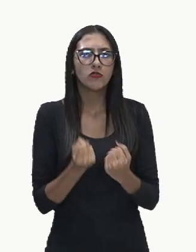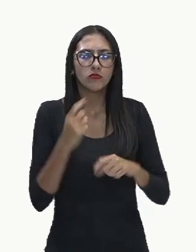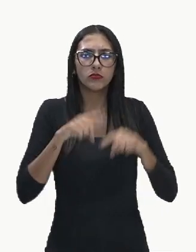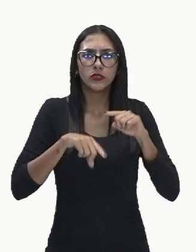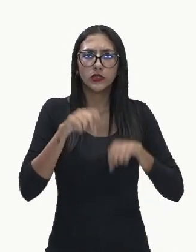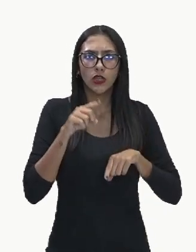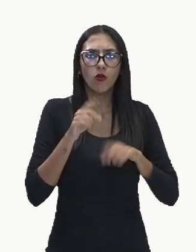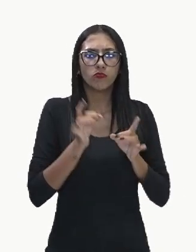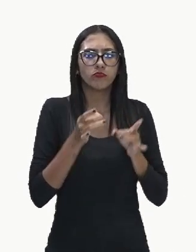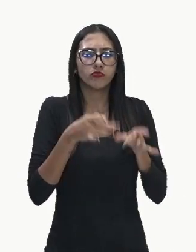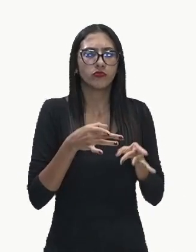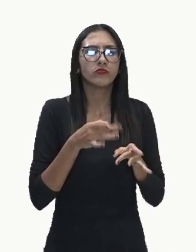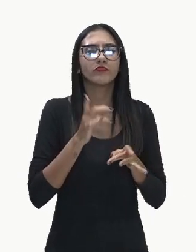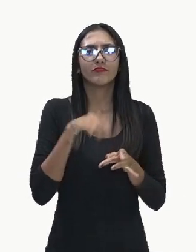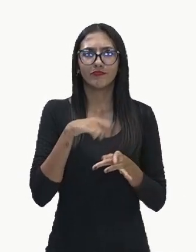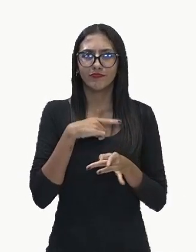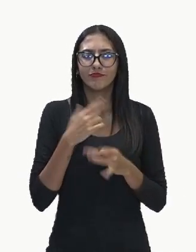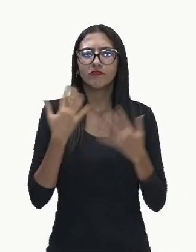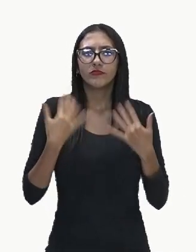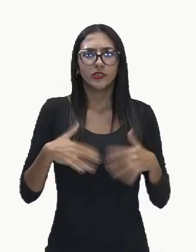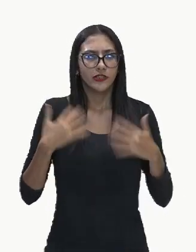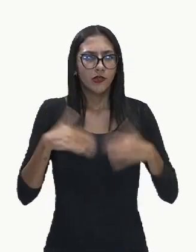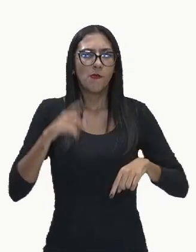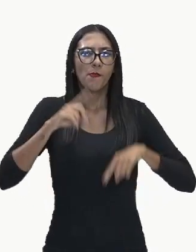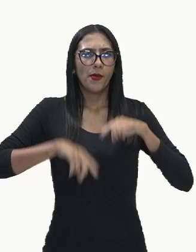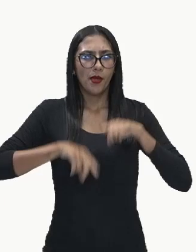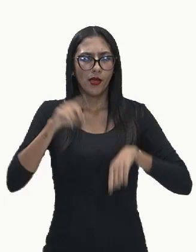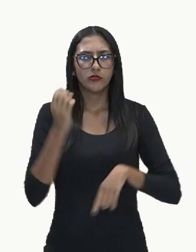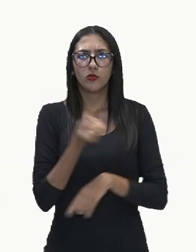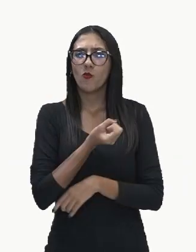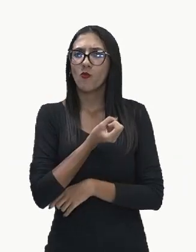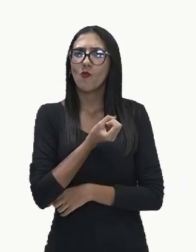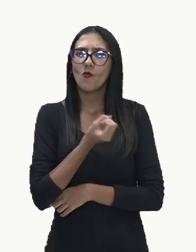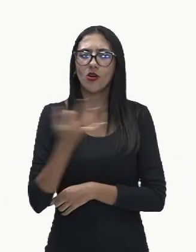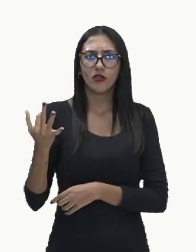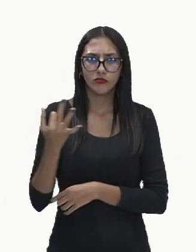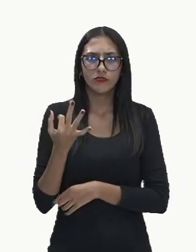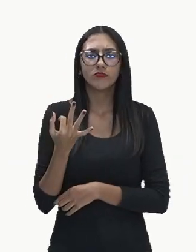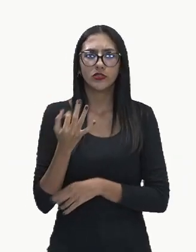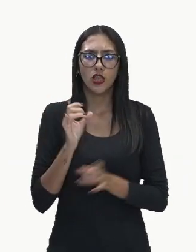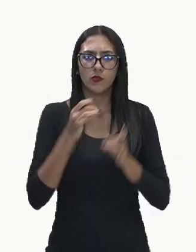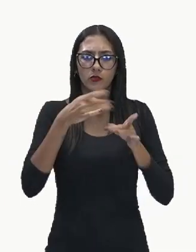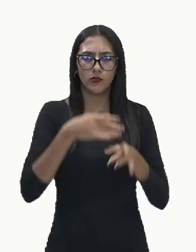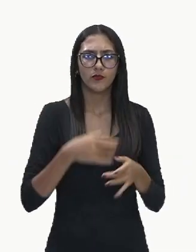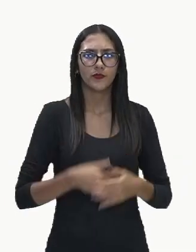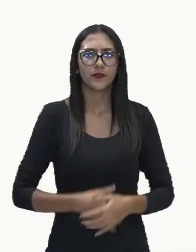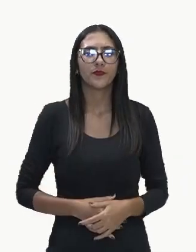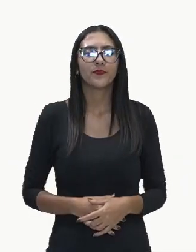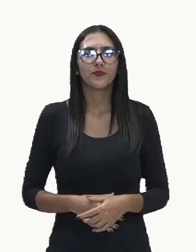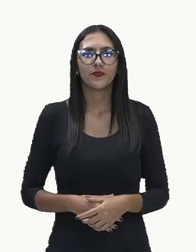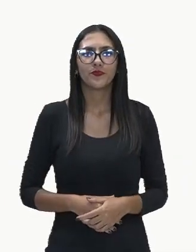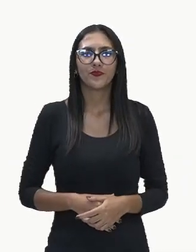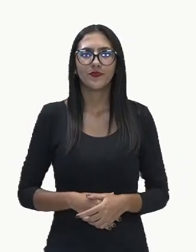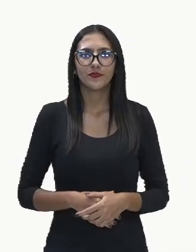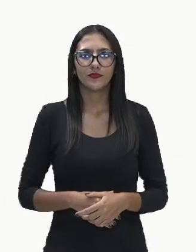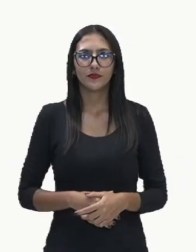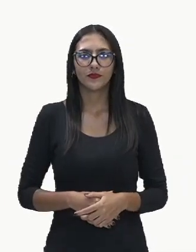números, uma grande quantidade de resíduos sólidos urbanos, ok?